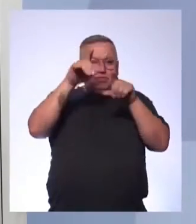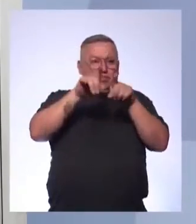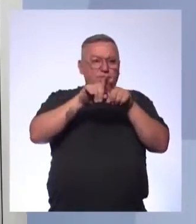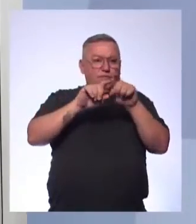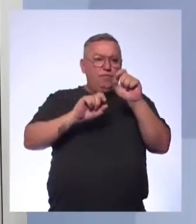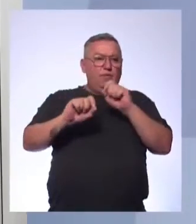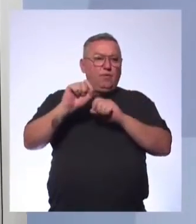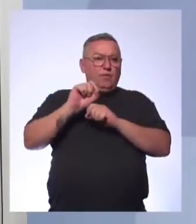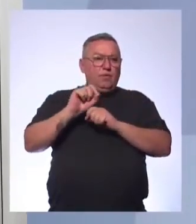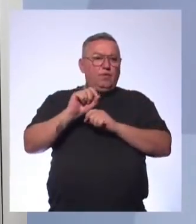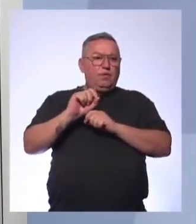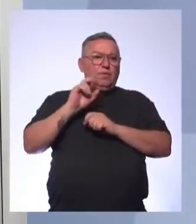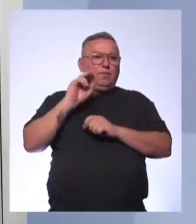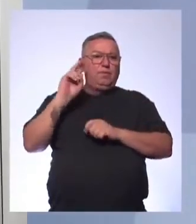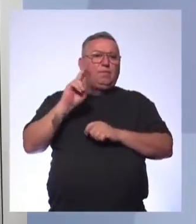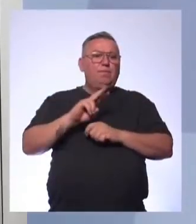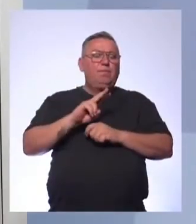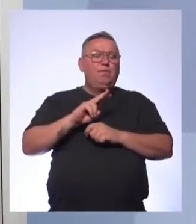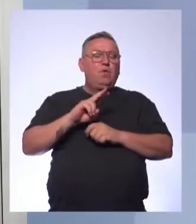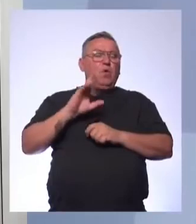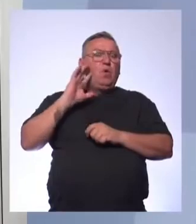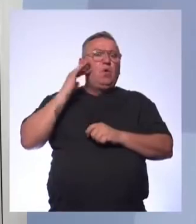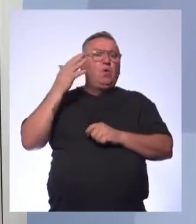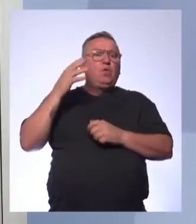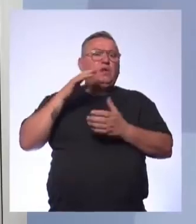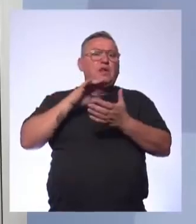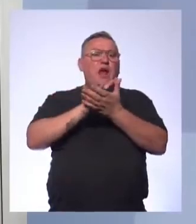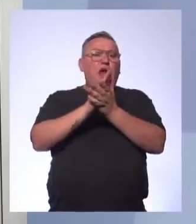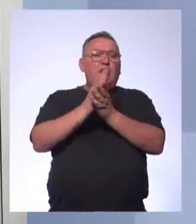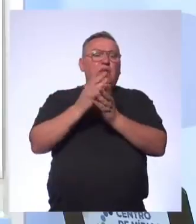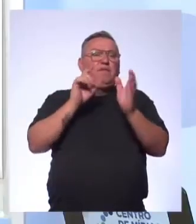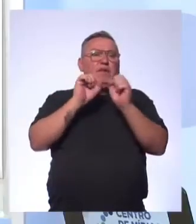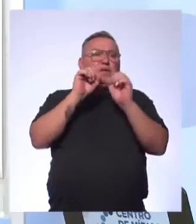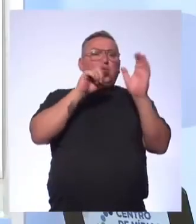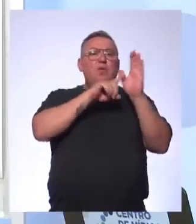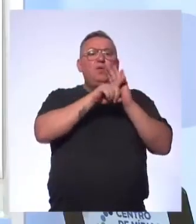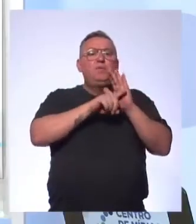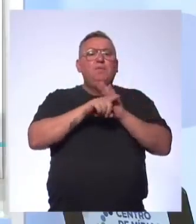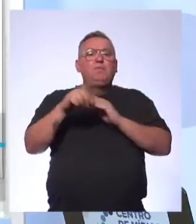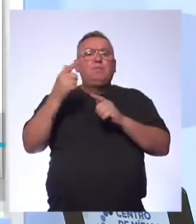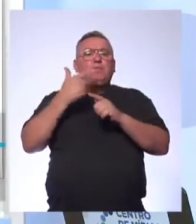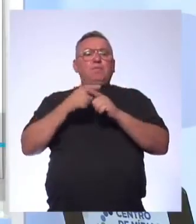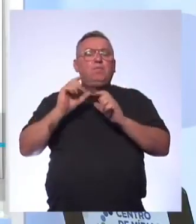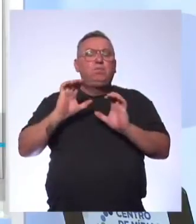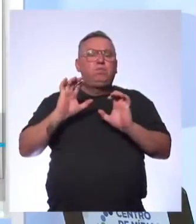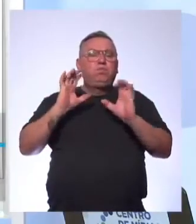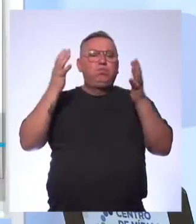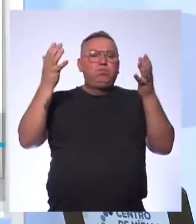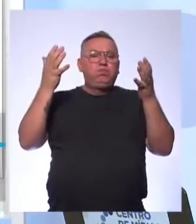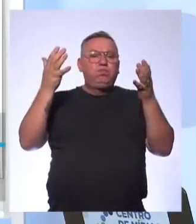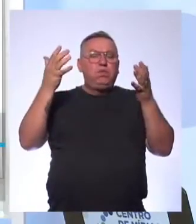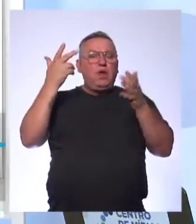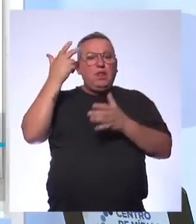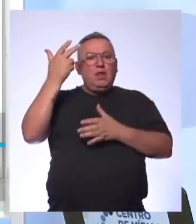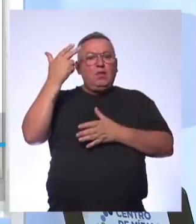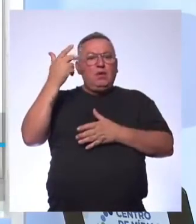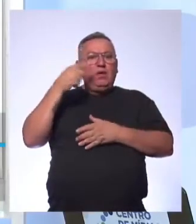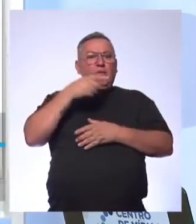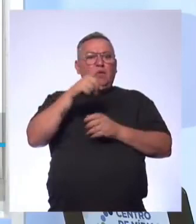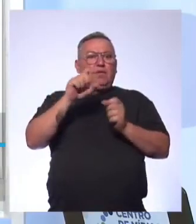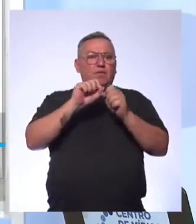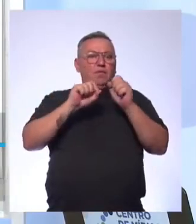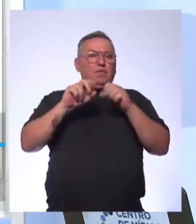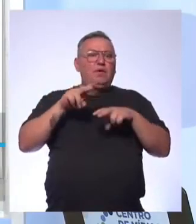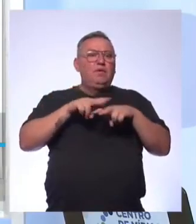Research about natural disaster Tinha que fazer uma pesquisa sobre desastres naturais Então essa foi uma